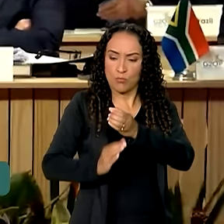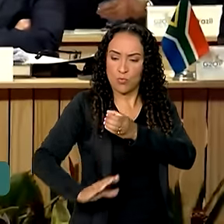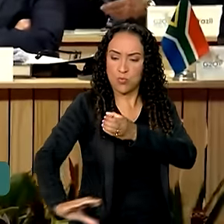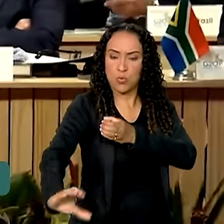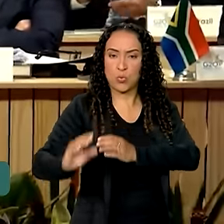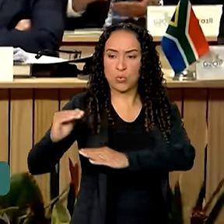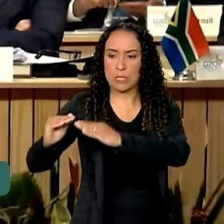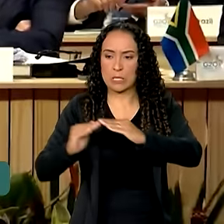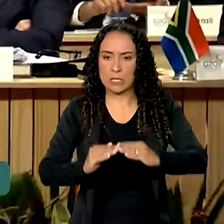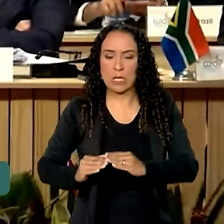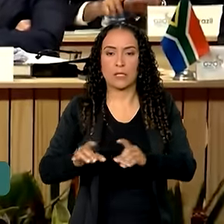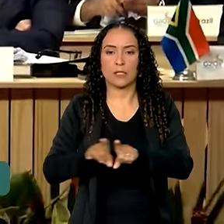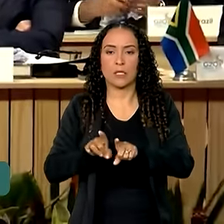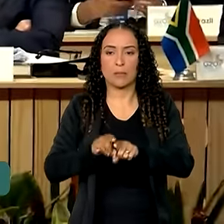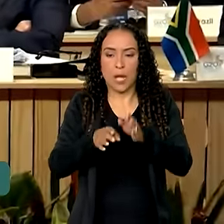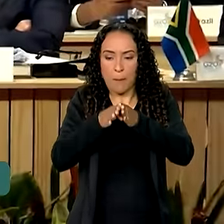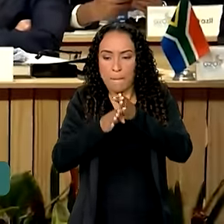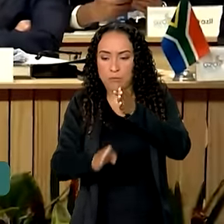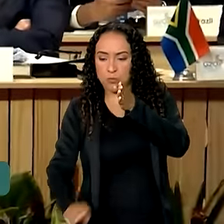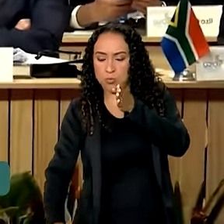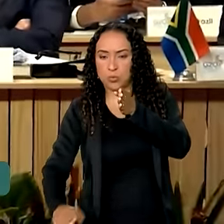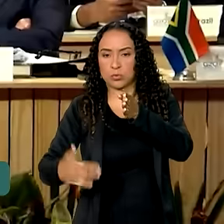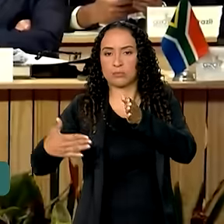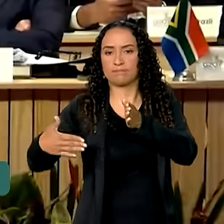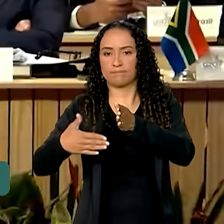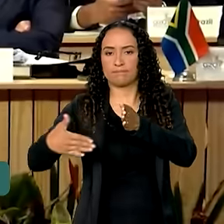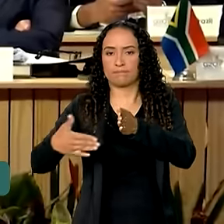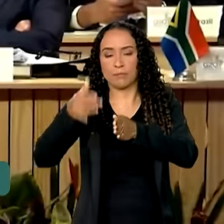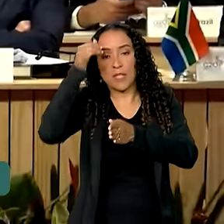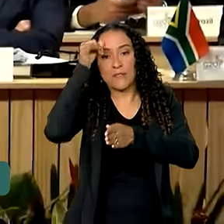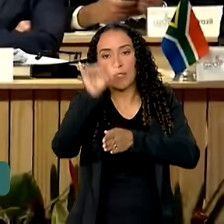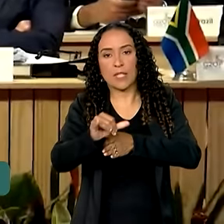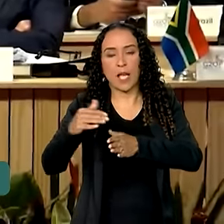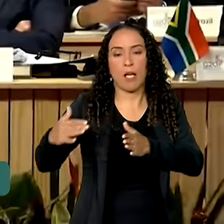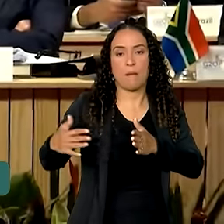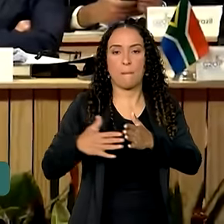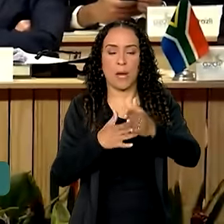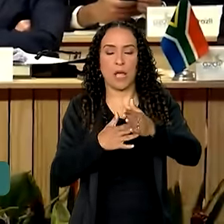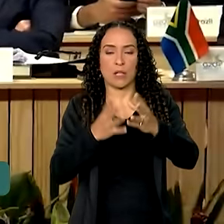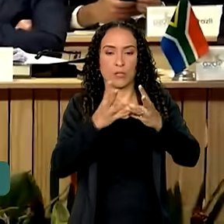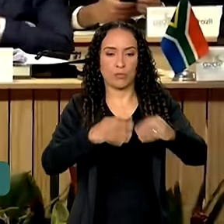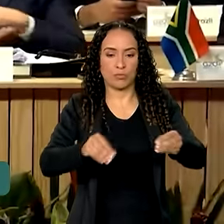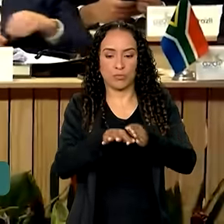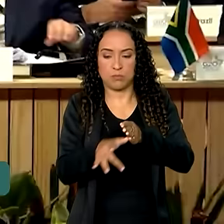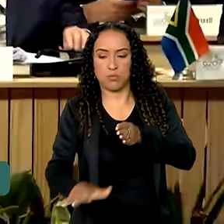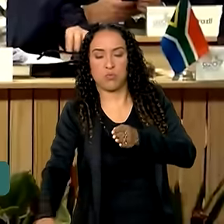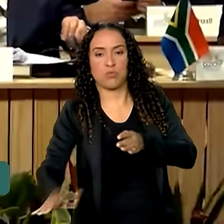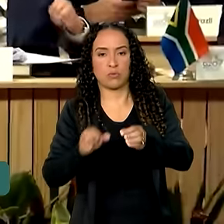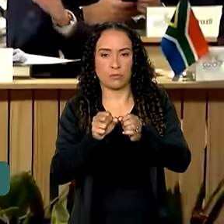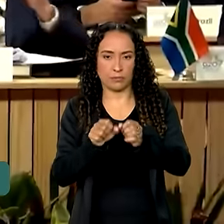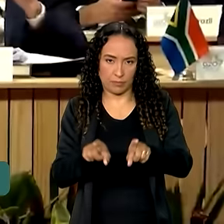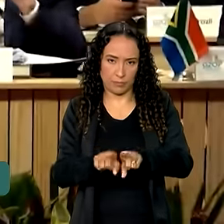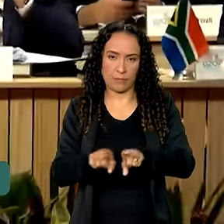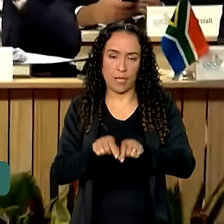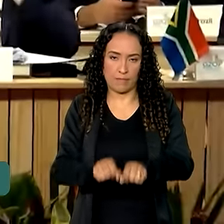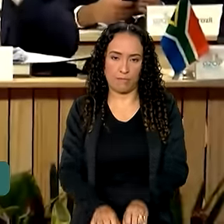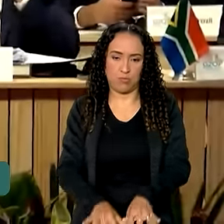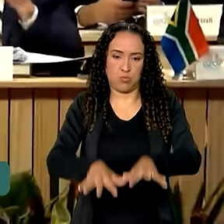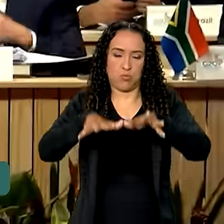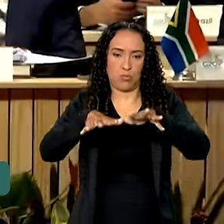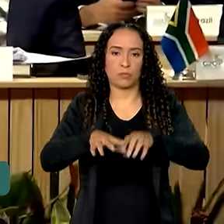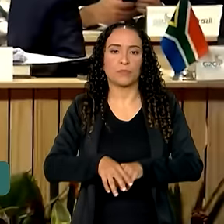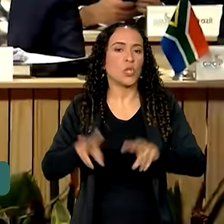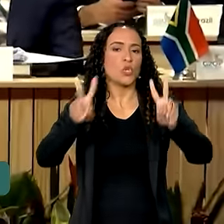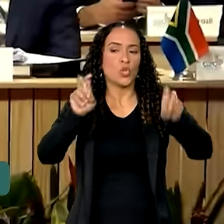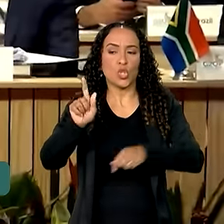e contenção de encostas para mitigar os impactos de enchentes e deslizamentos de terra. Em relação